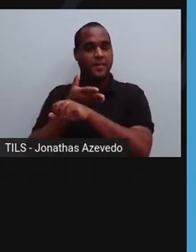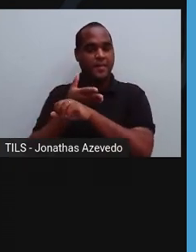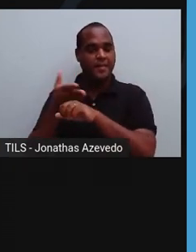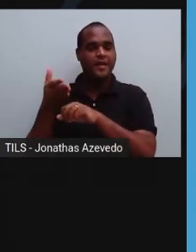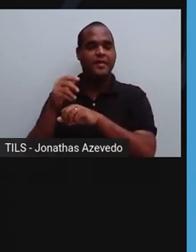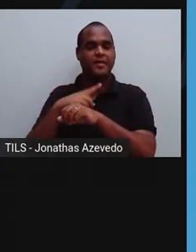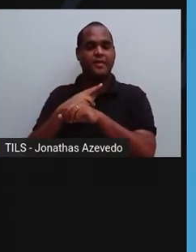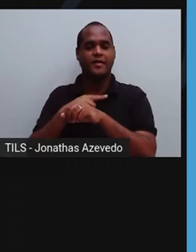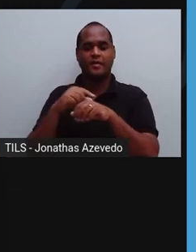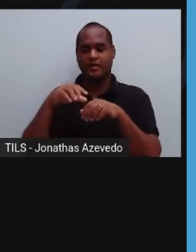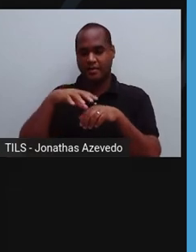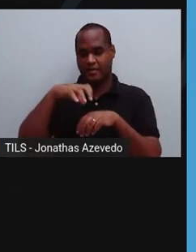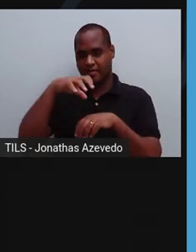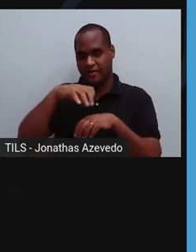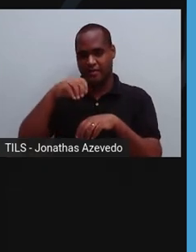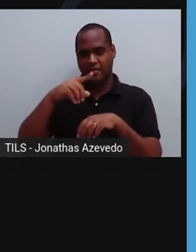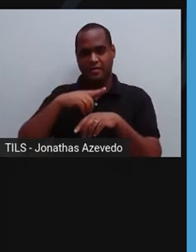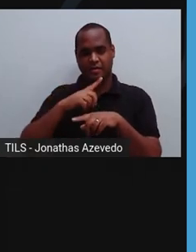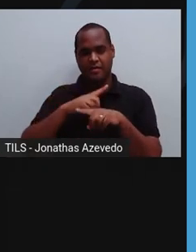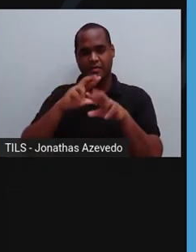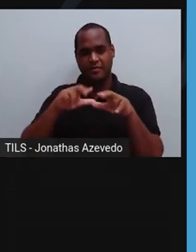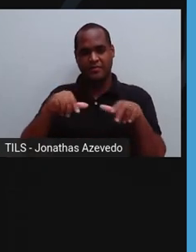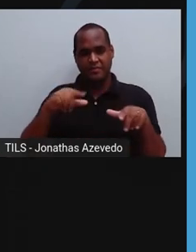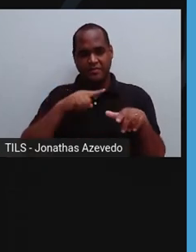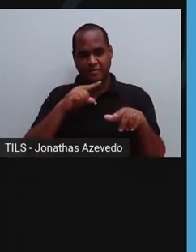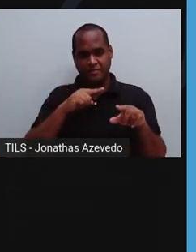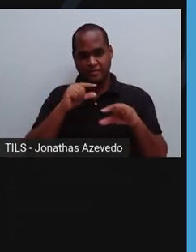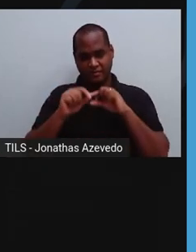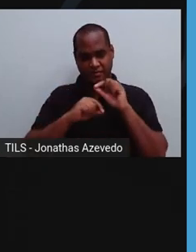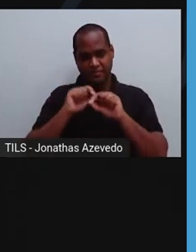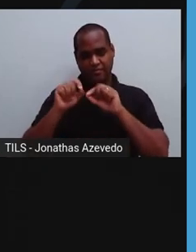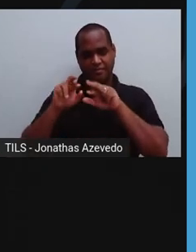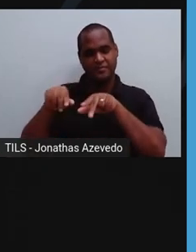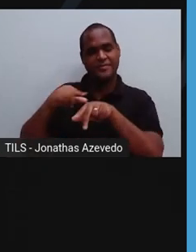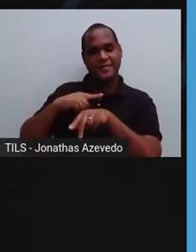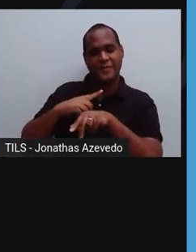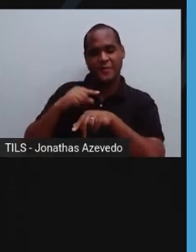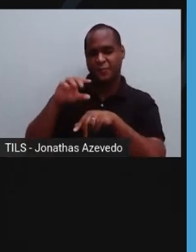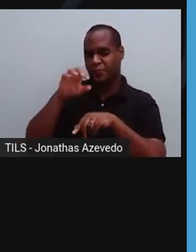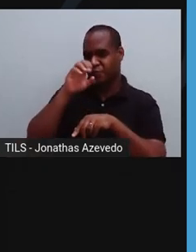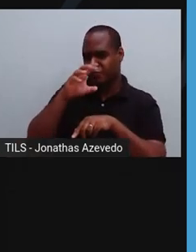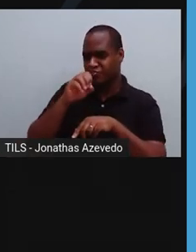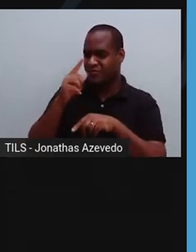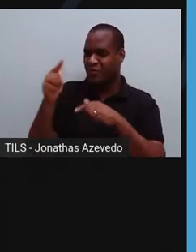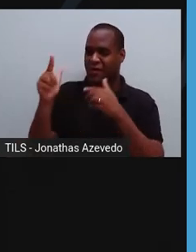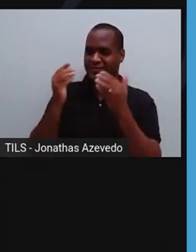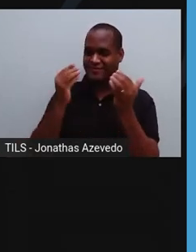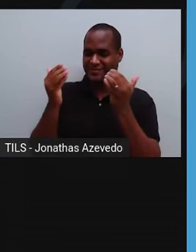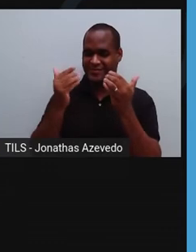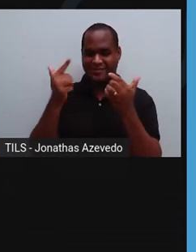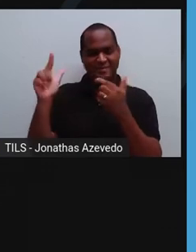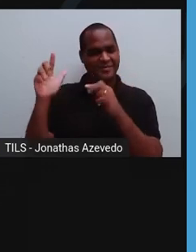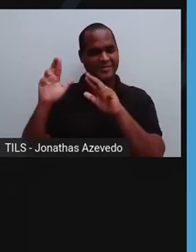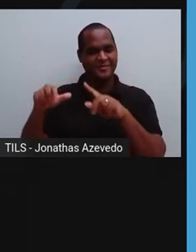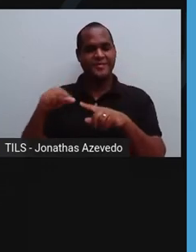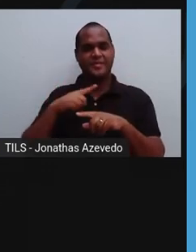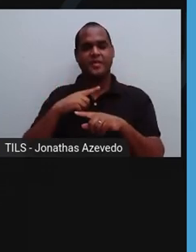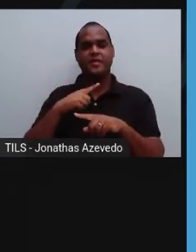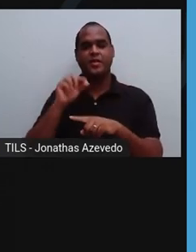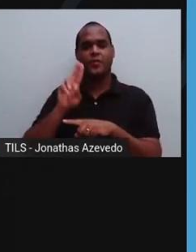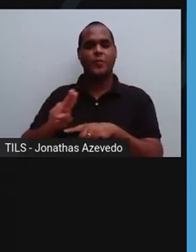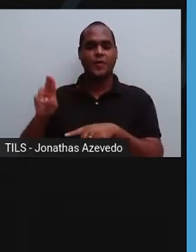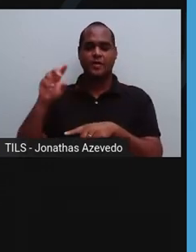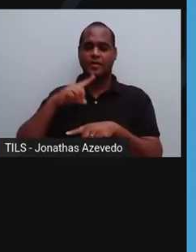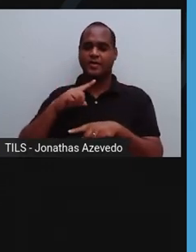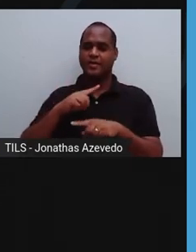vêm de raízes de árvores micorrísicas. Como aromatizantes são incomparáveis e são utilizados em todos os tipos